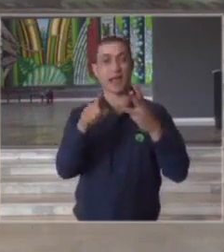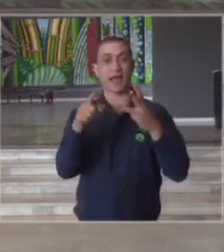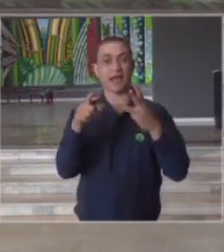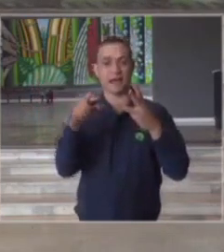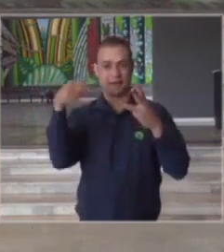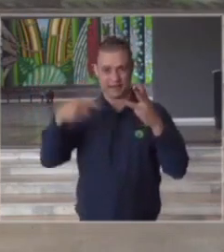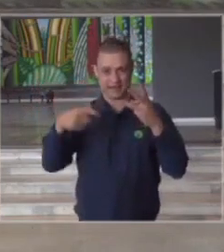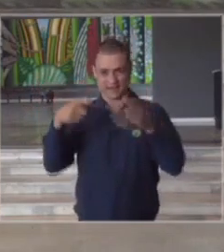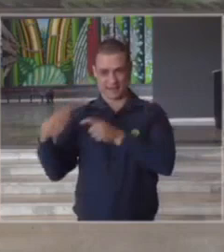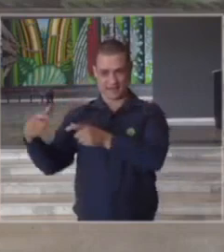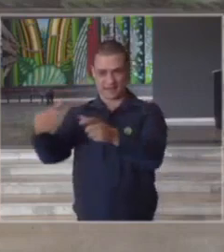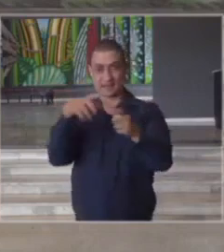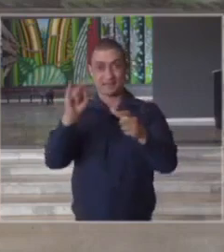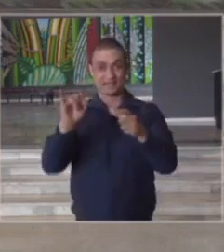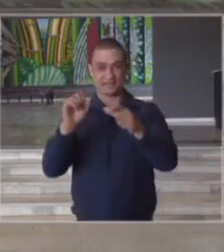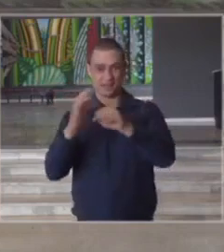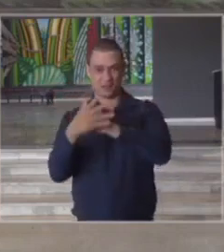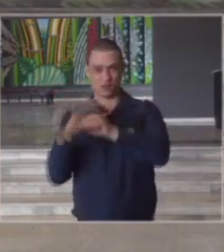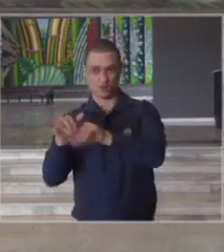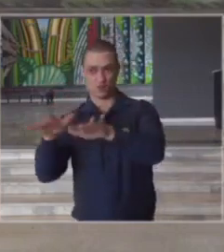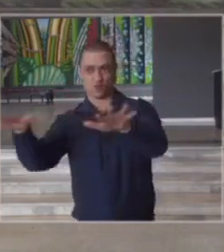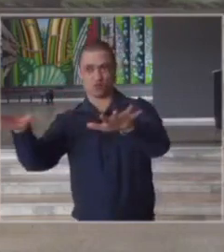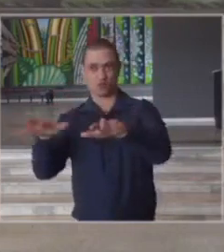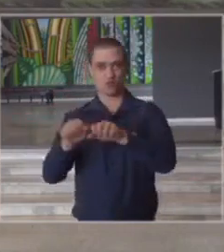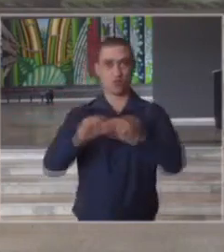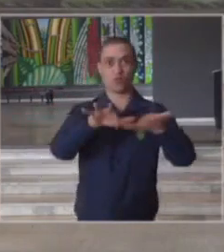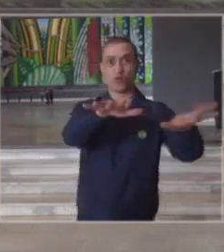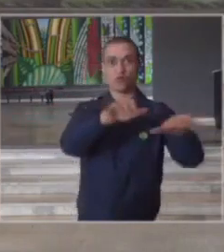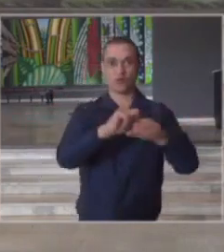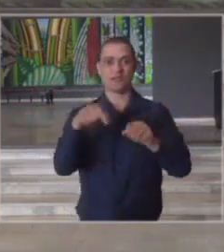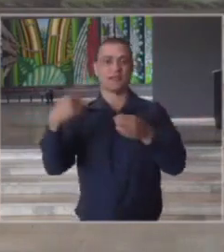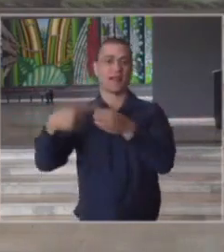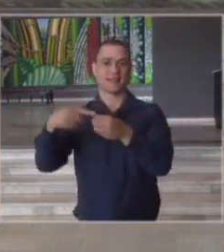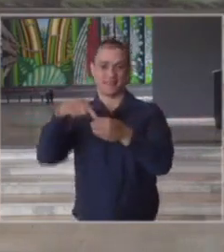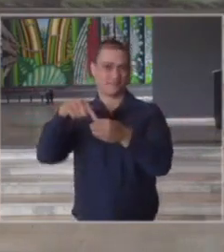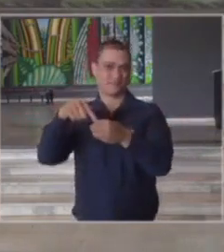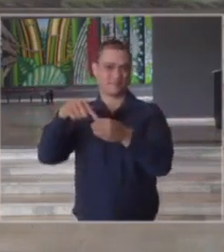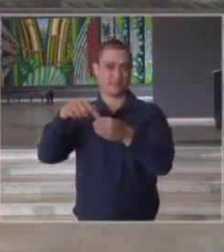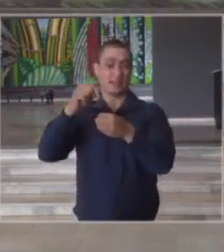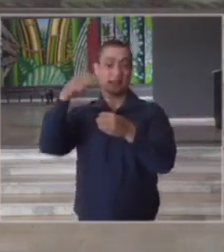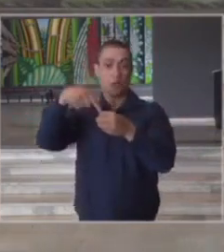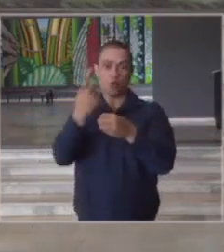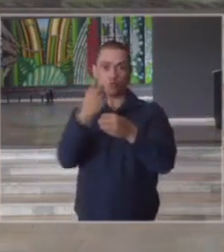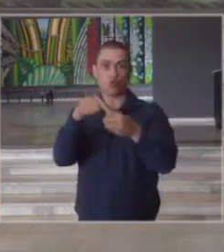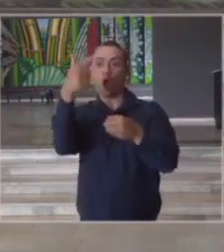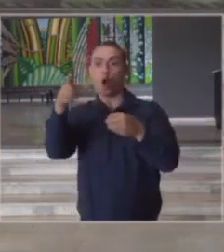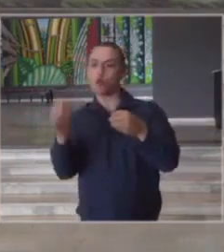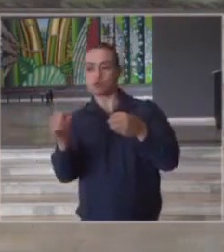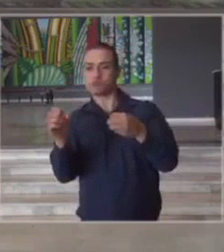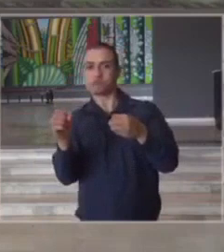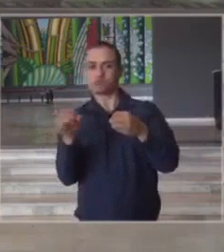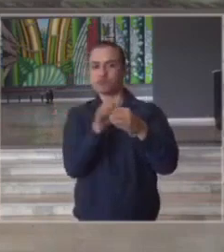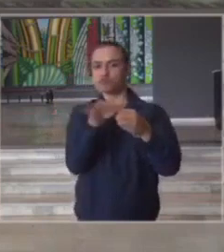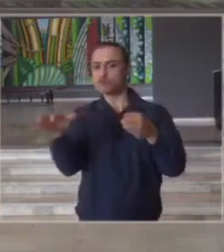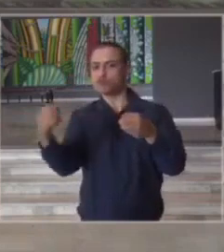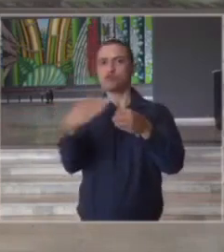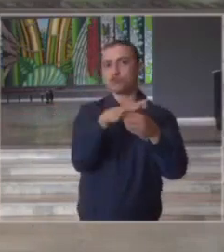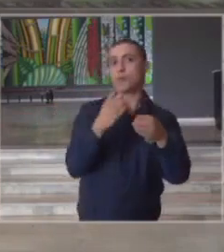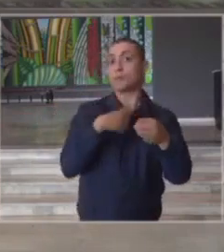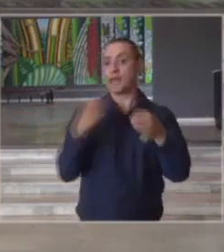na região se está avançando ou não mesmo tendo uma área uma cidade infectada se há algum risco